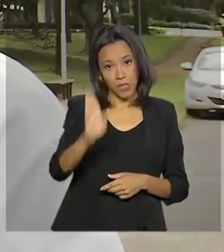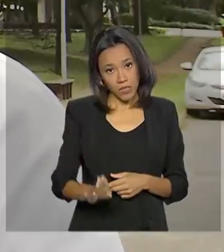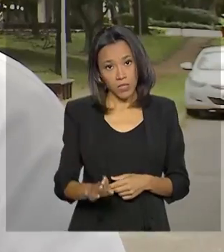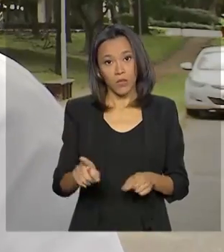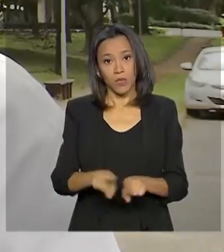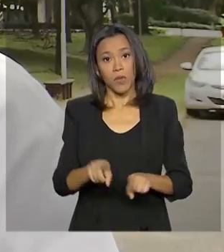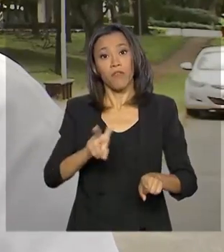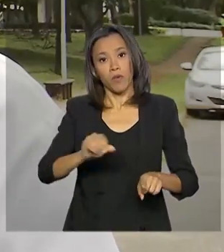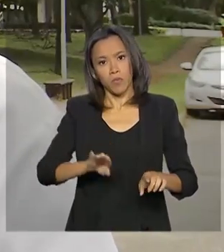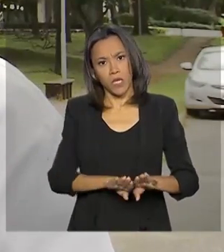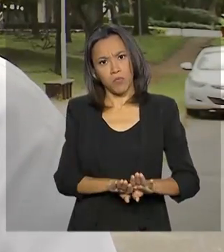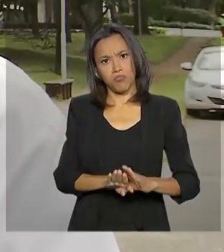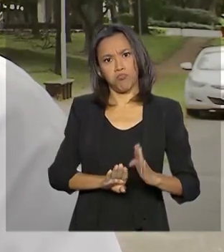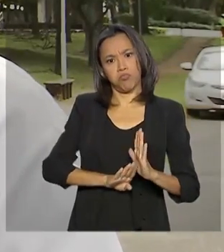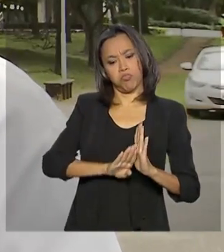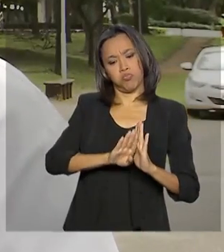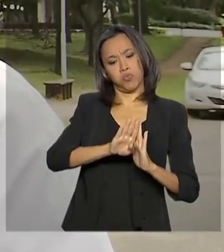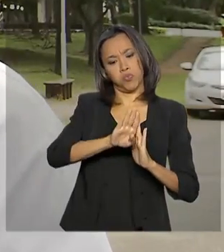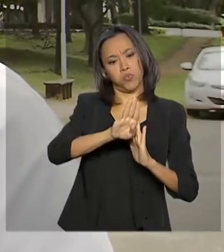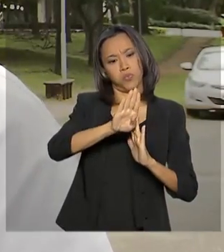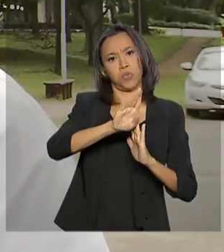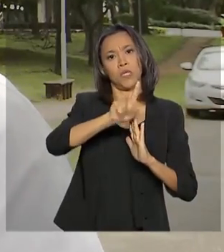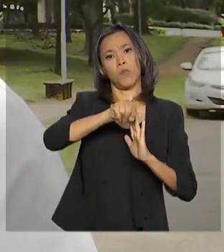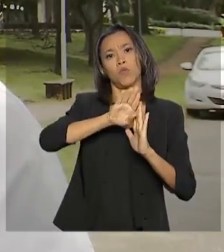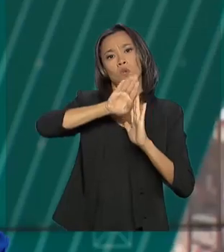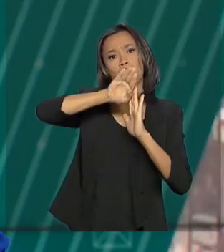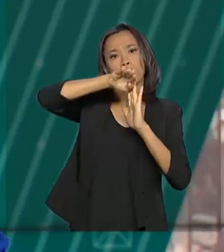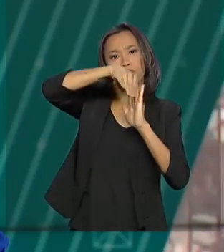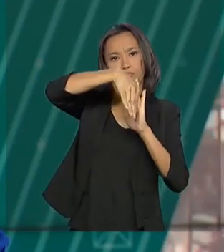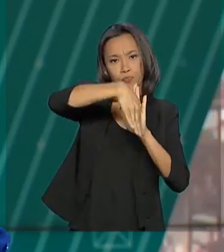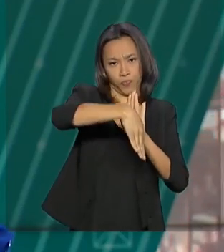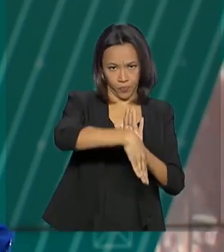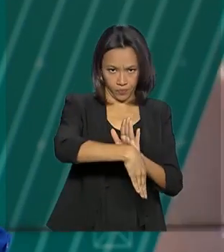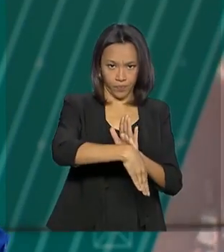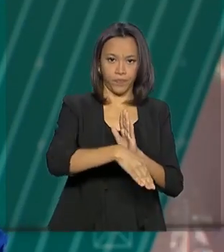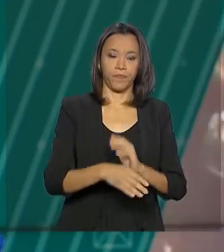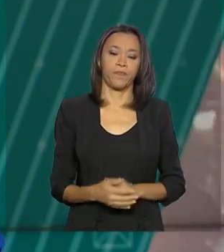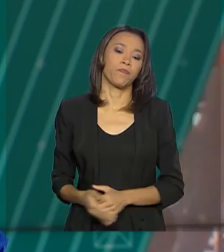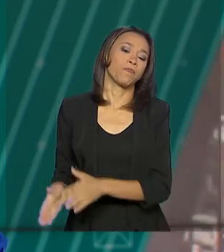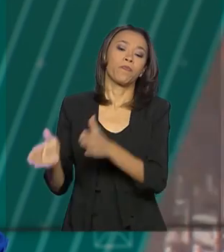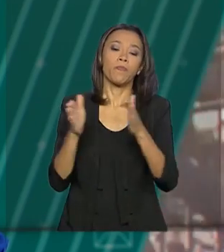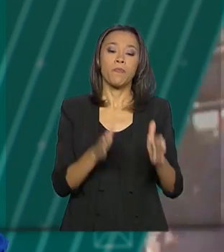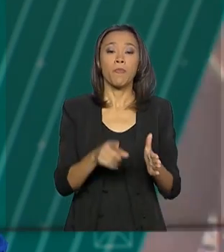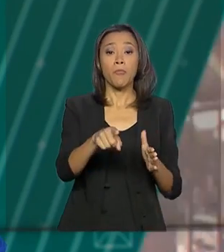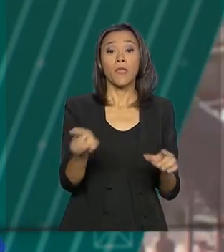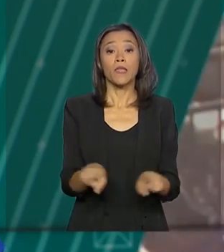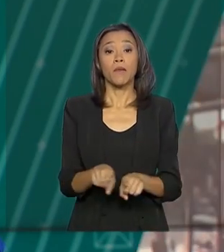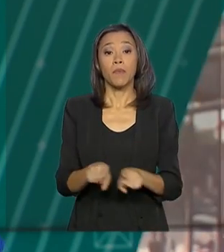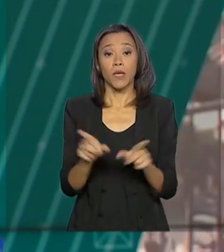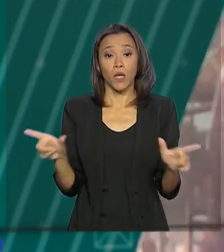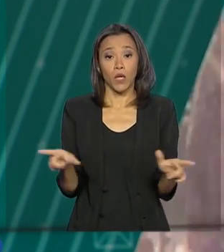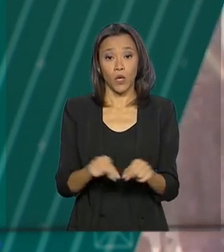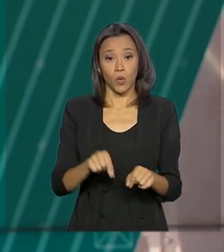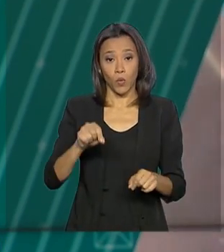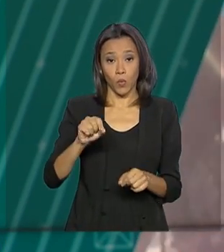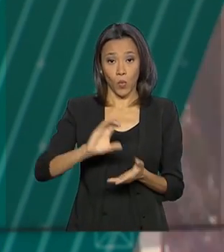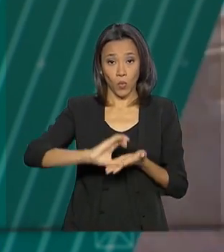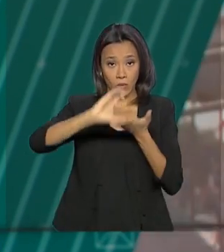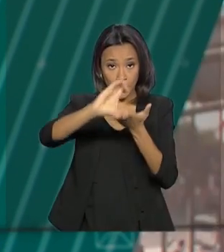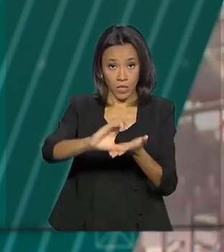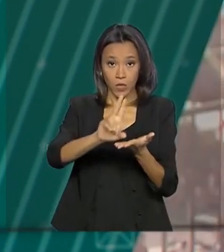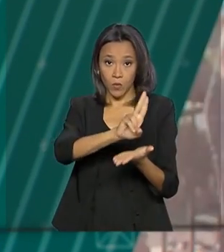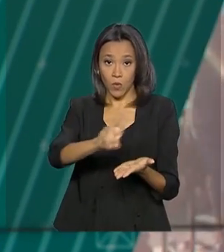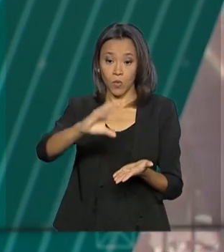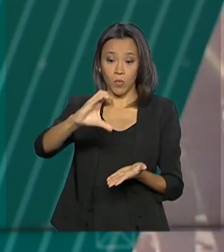crescimento e depois uma diminuição gradual. E o Conselho Monetário Nacional acaba de aprovar em reunião